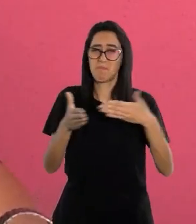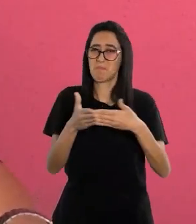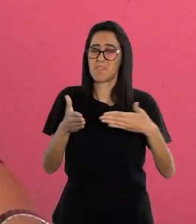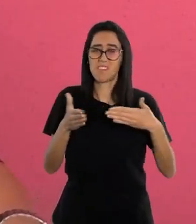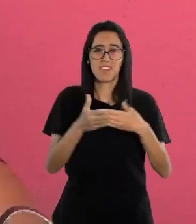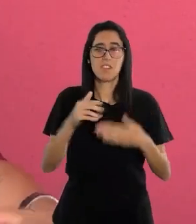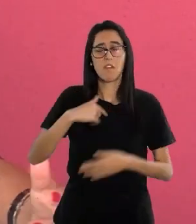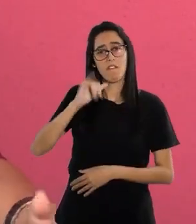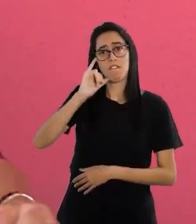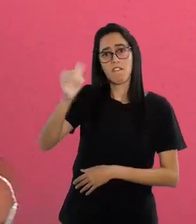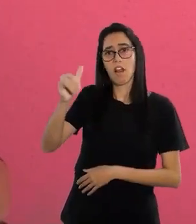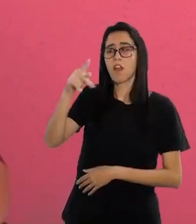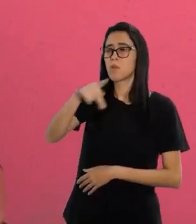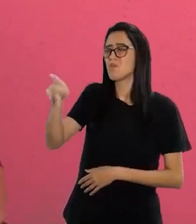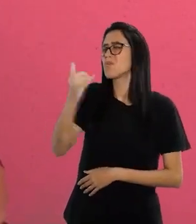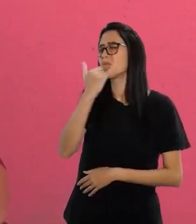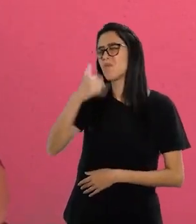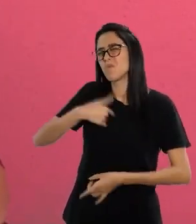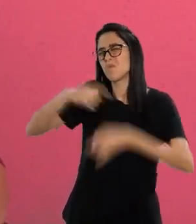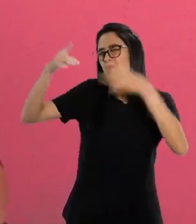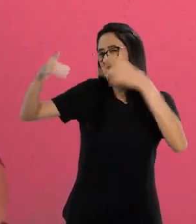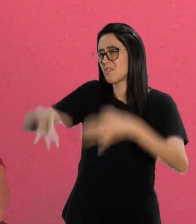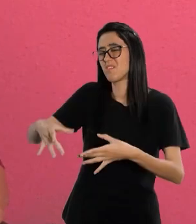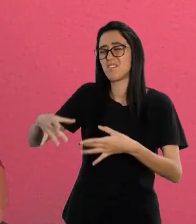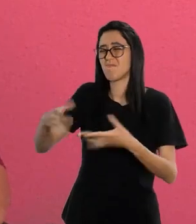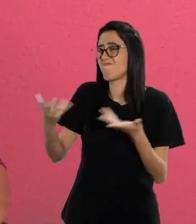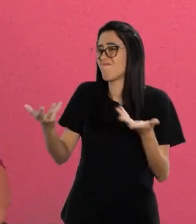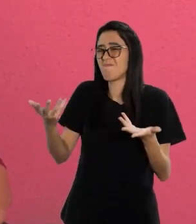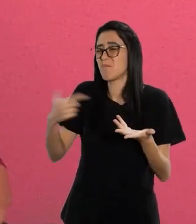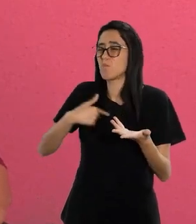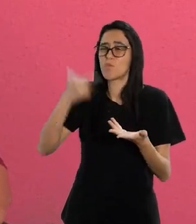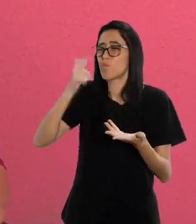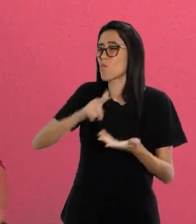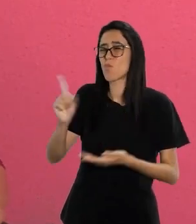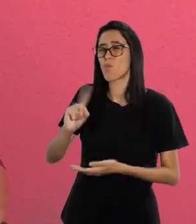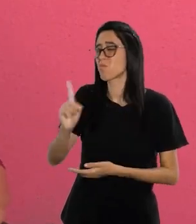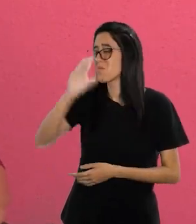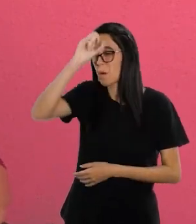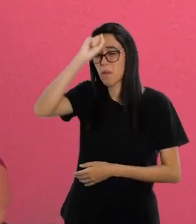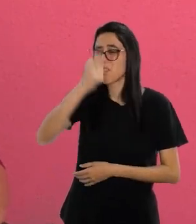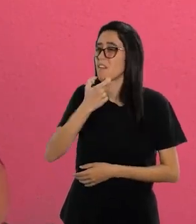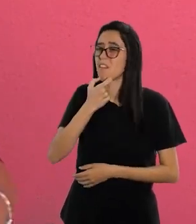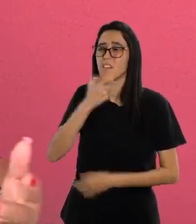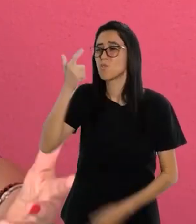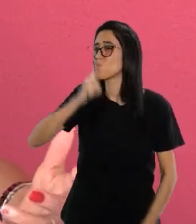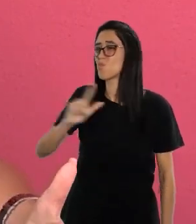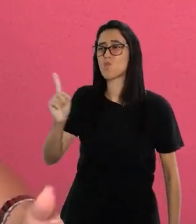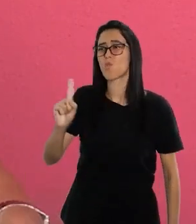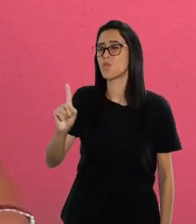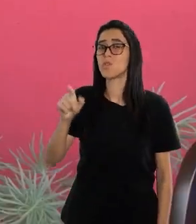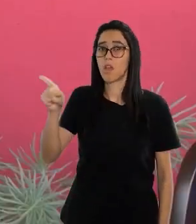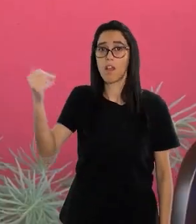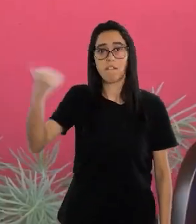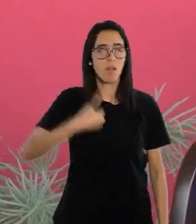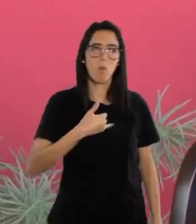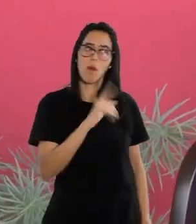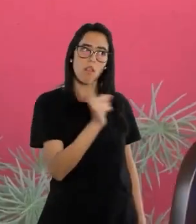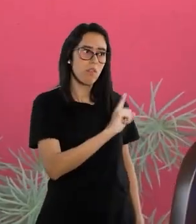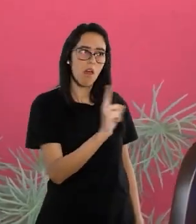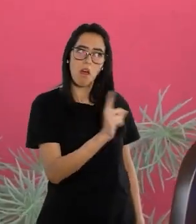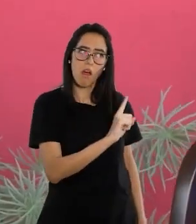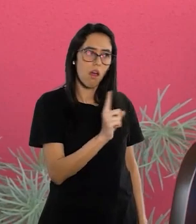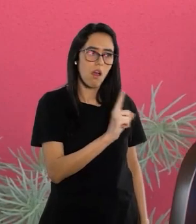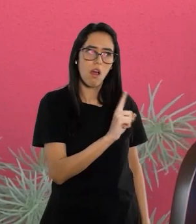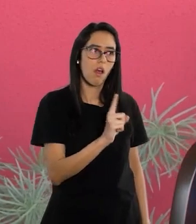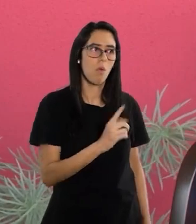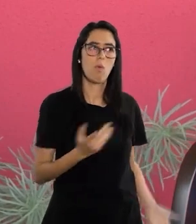ali, né. Eu falei, professor, vou desistir, porque não dá. Não consigo. E ele falou, não,